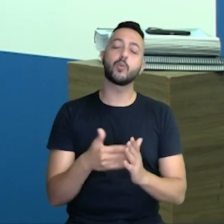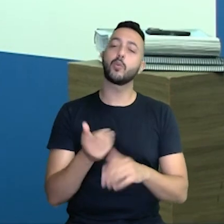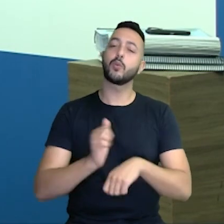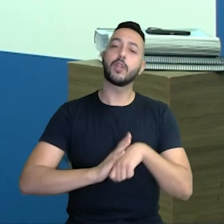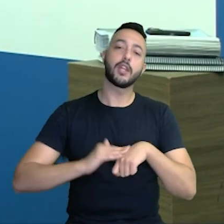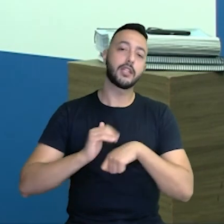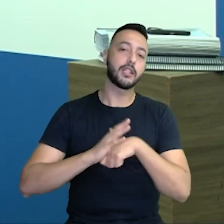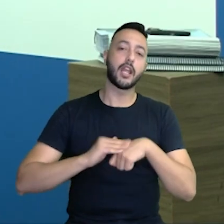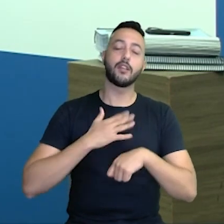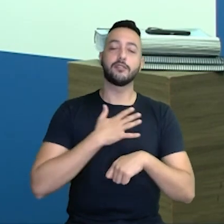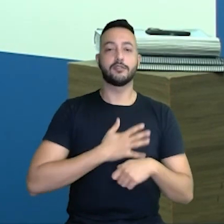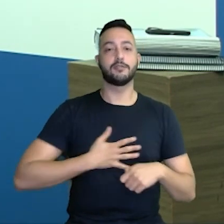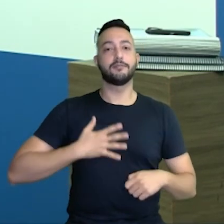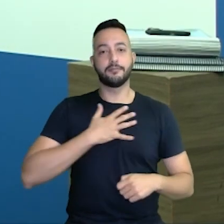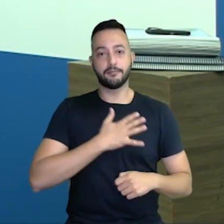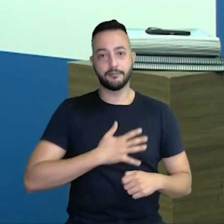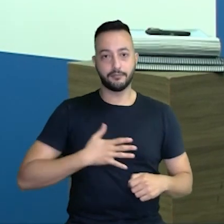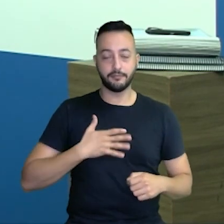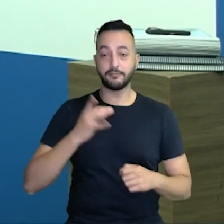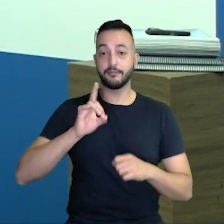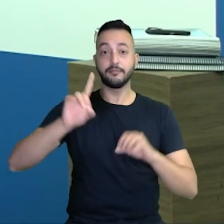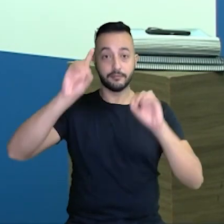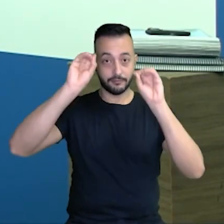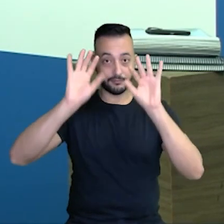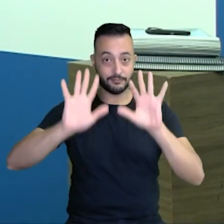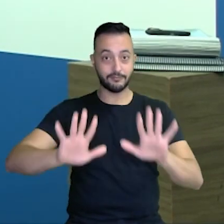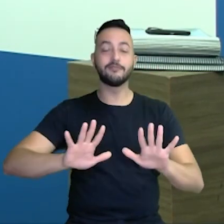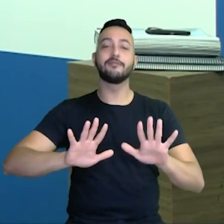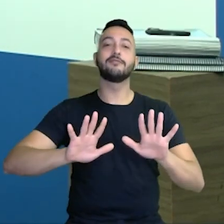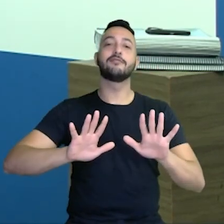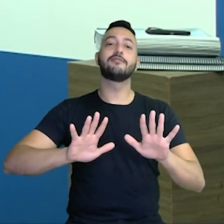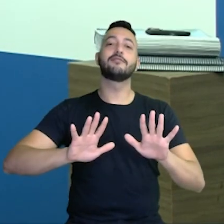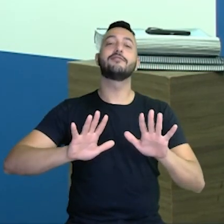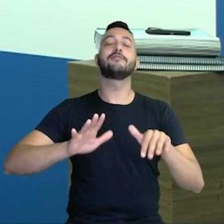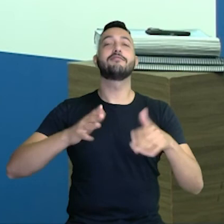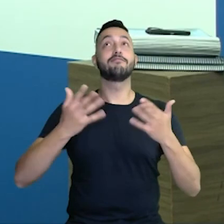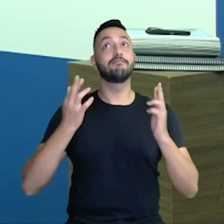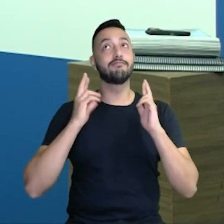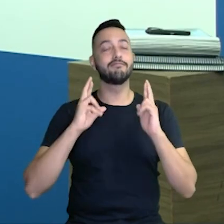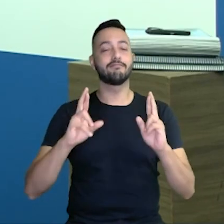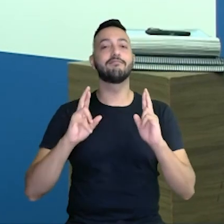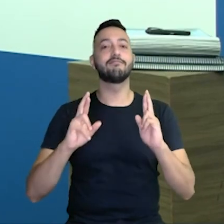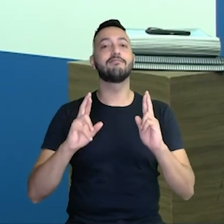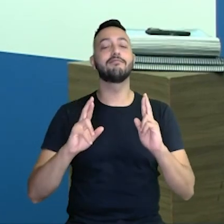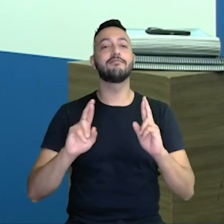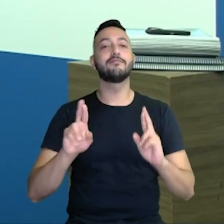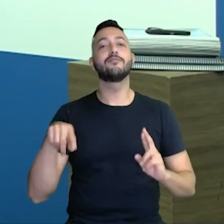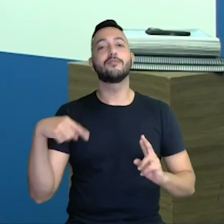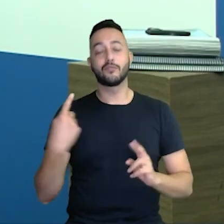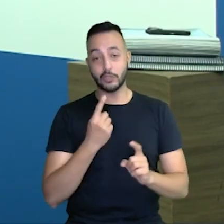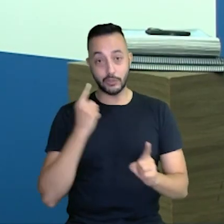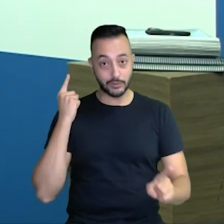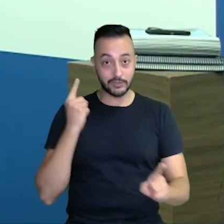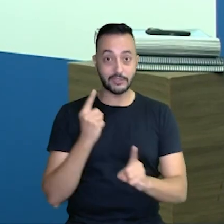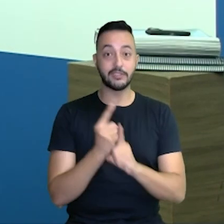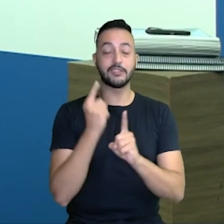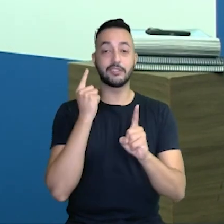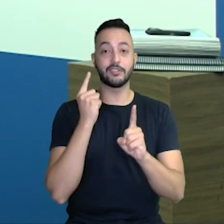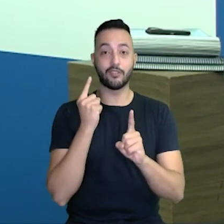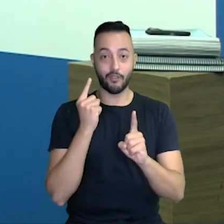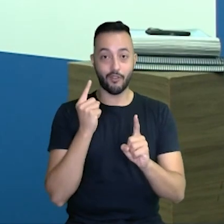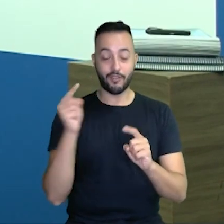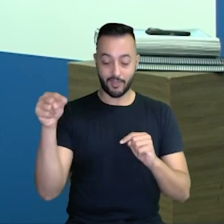carinho e com muita satisfação. Deus abençoe a todos e que se Deus quiser nós vamos estar nos encontrando aqui